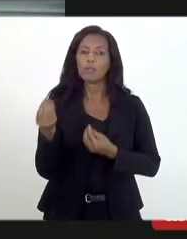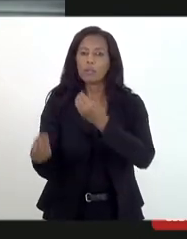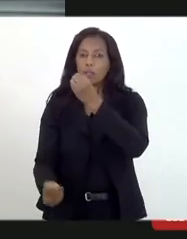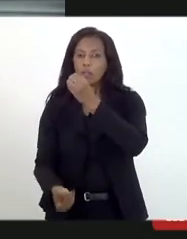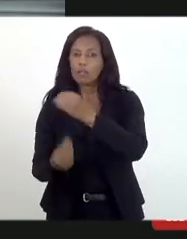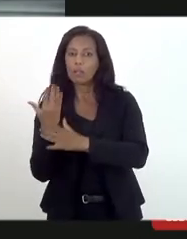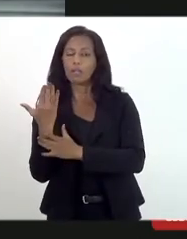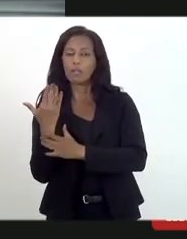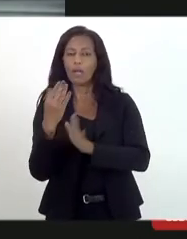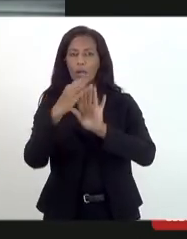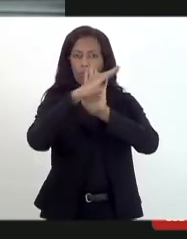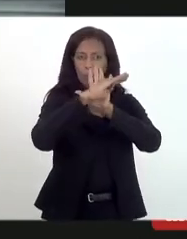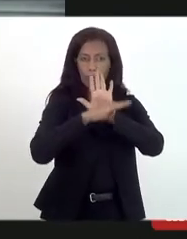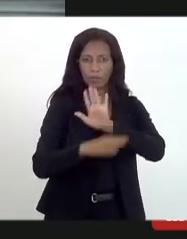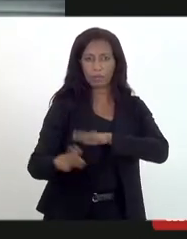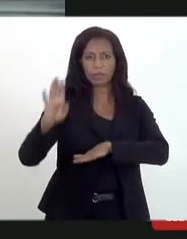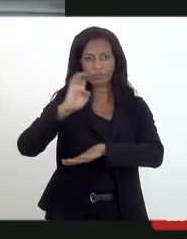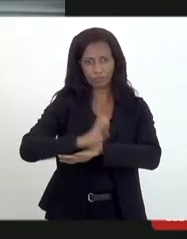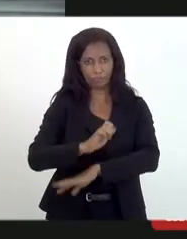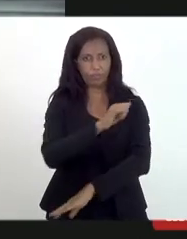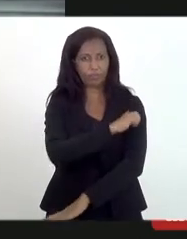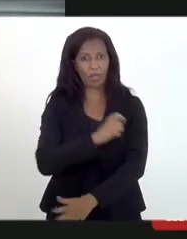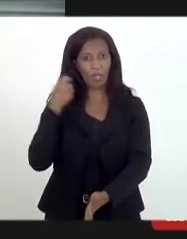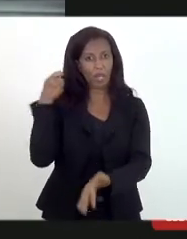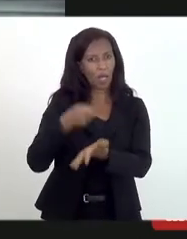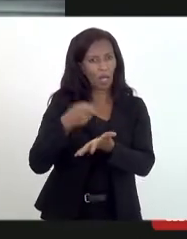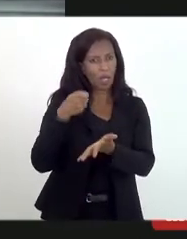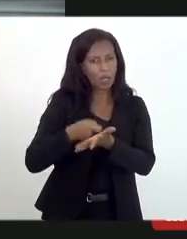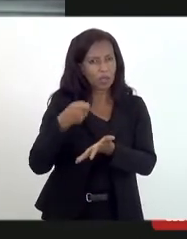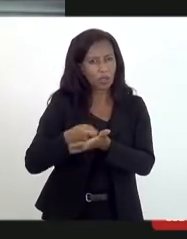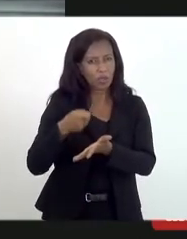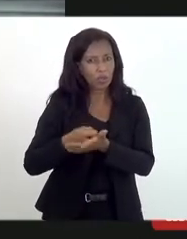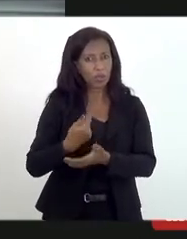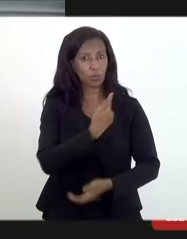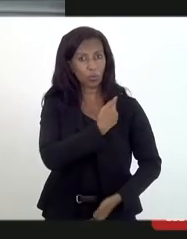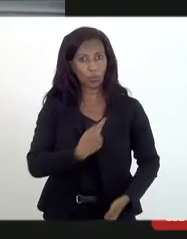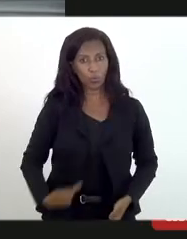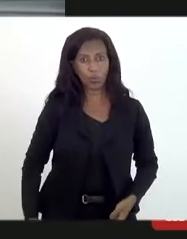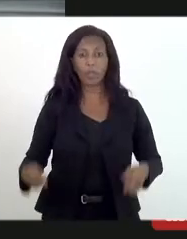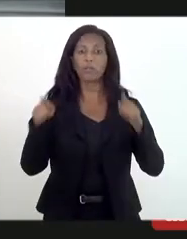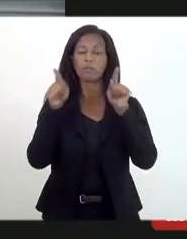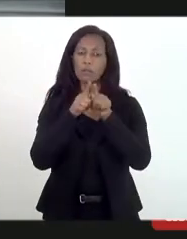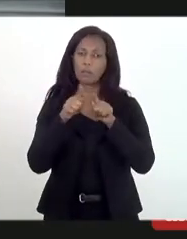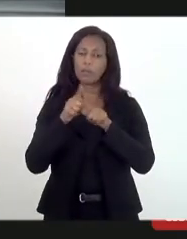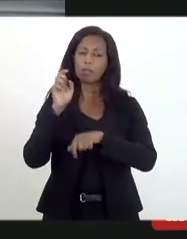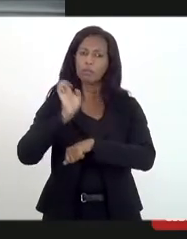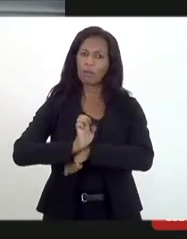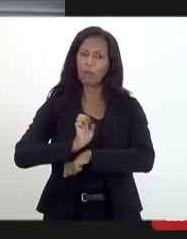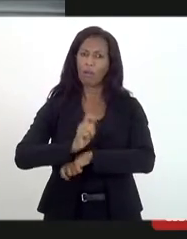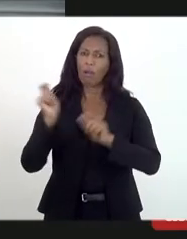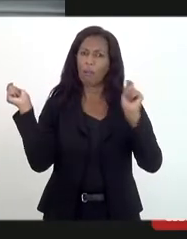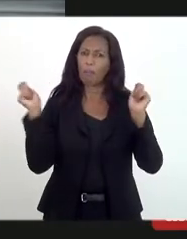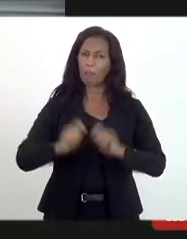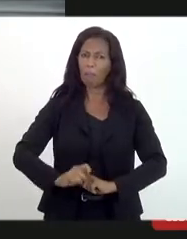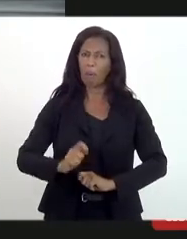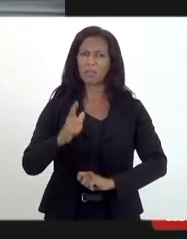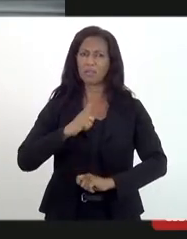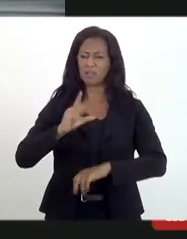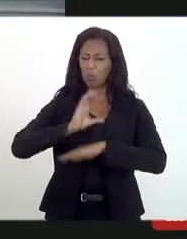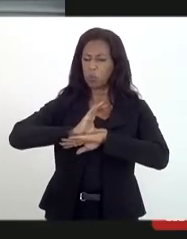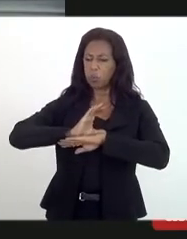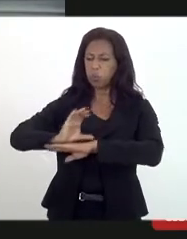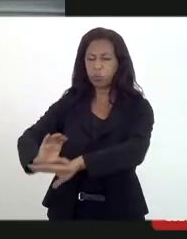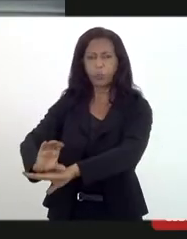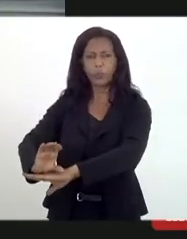o programa no Estado do Rio de Janeiro, garantindo, assim, que o governador também do Estado possa fazer um aporte financeiro